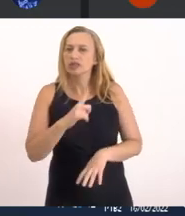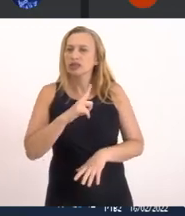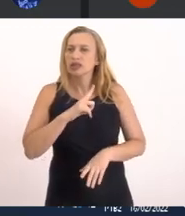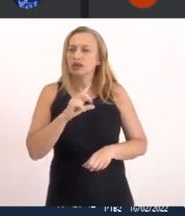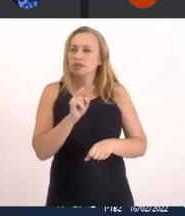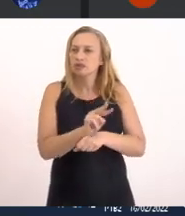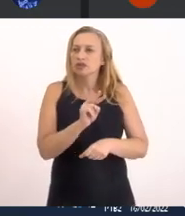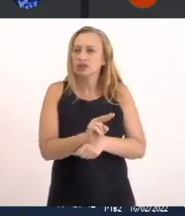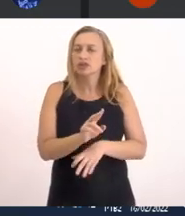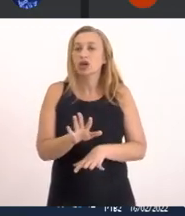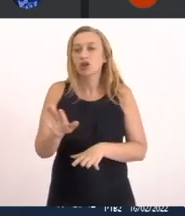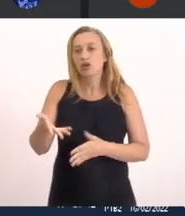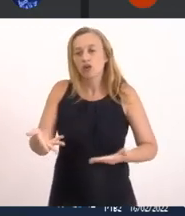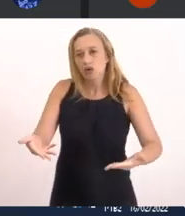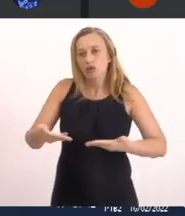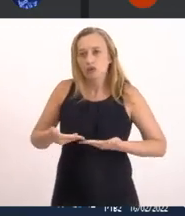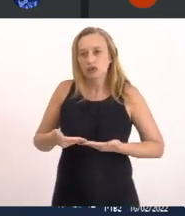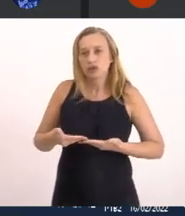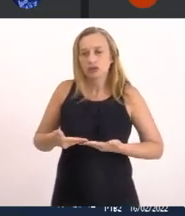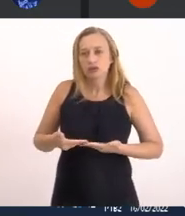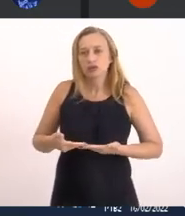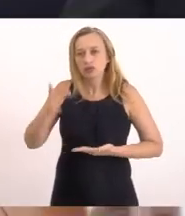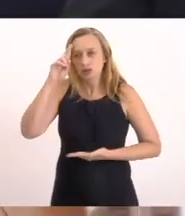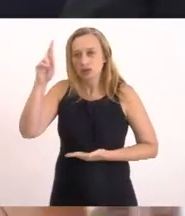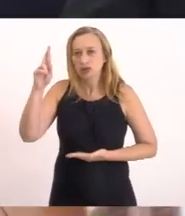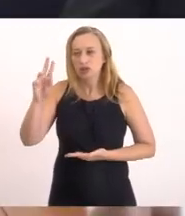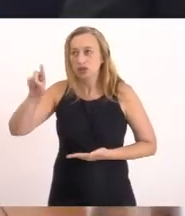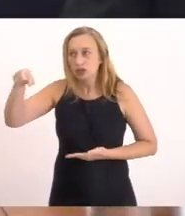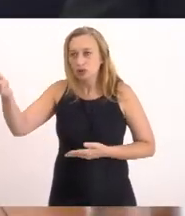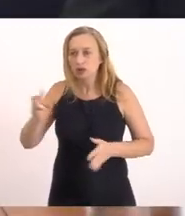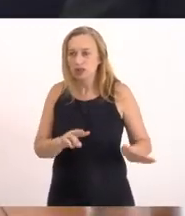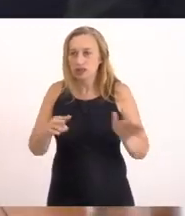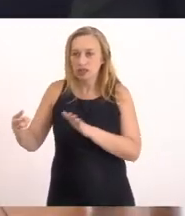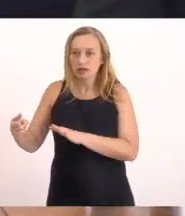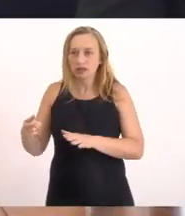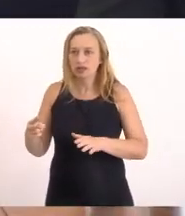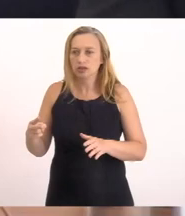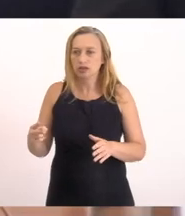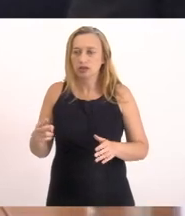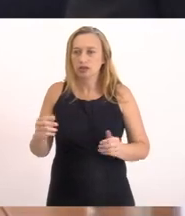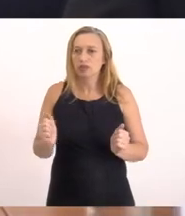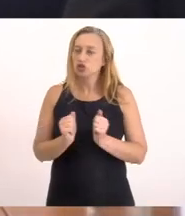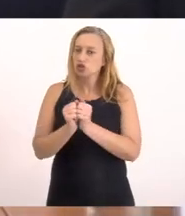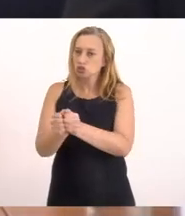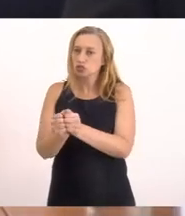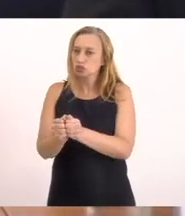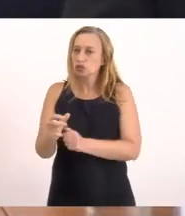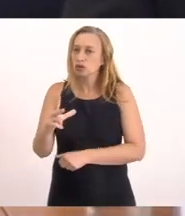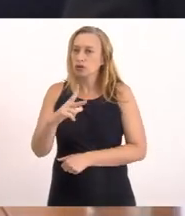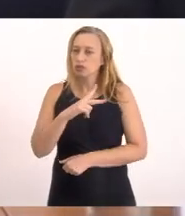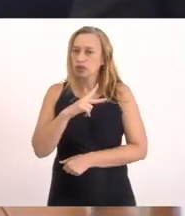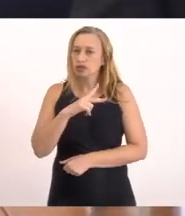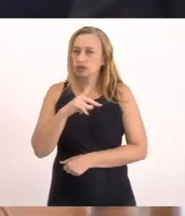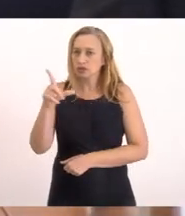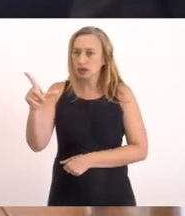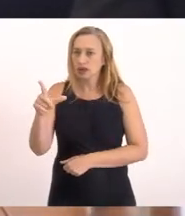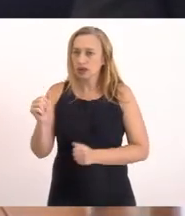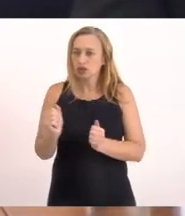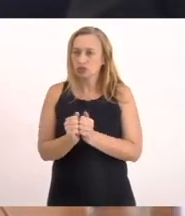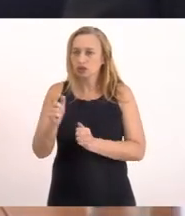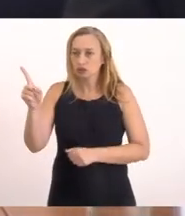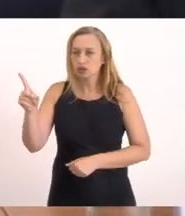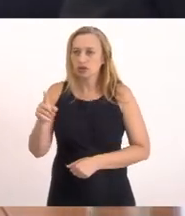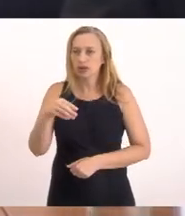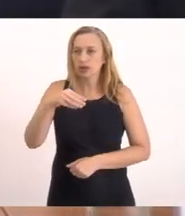Ambiental Vou convidar Vou convidar o senhor Para a semana Vou convidar o senhor Para a semana que vem A gente ir pessoalmente Para você conhecer também A ete junto comigo De